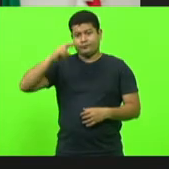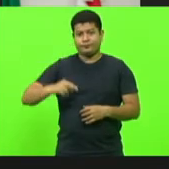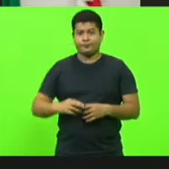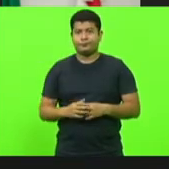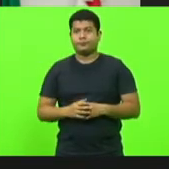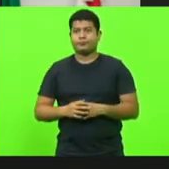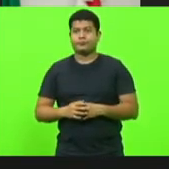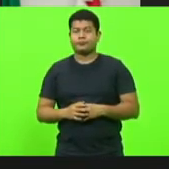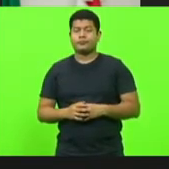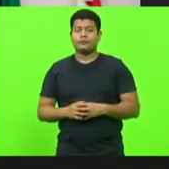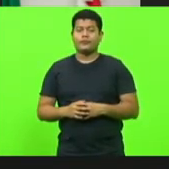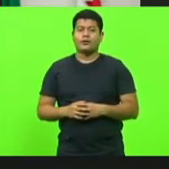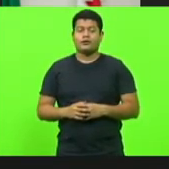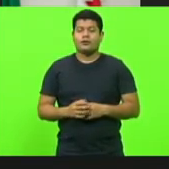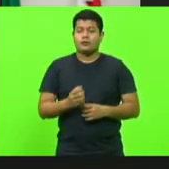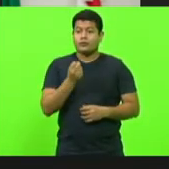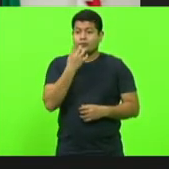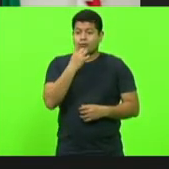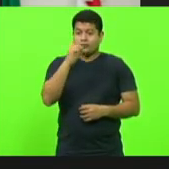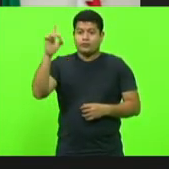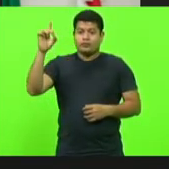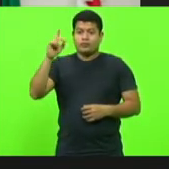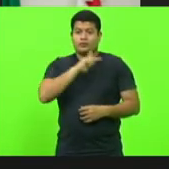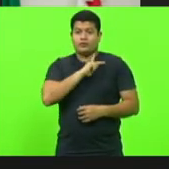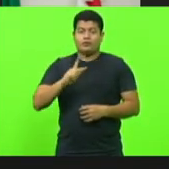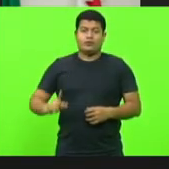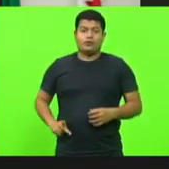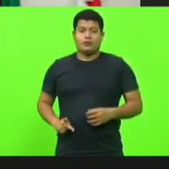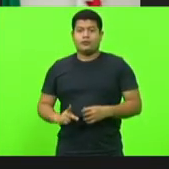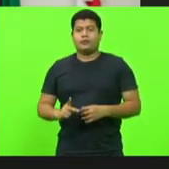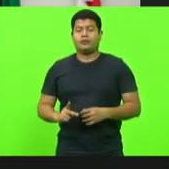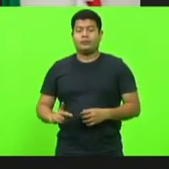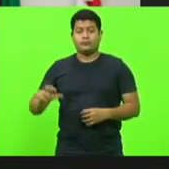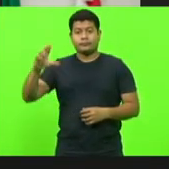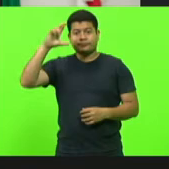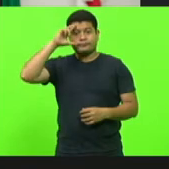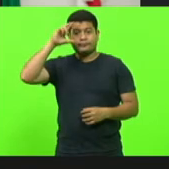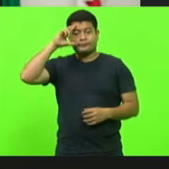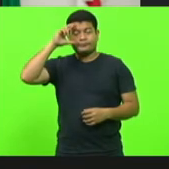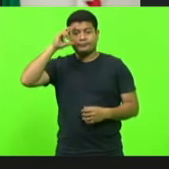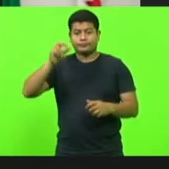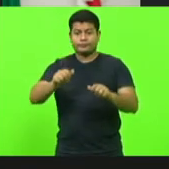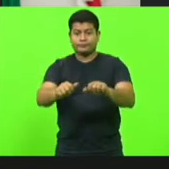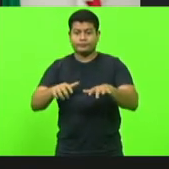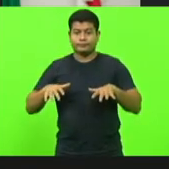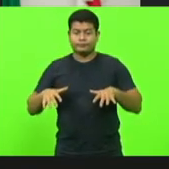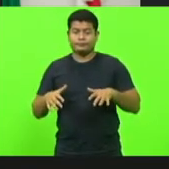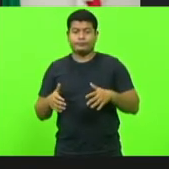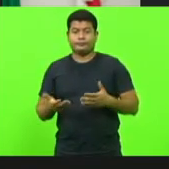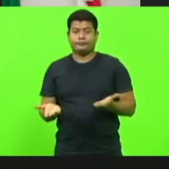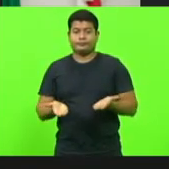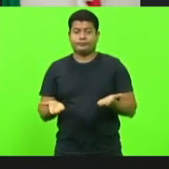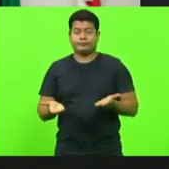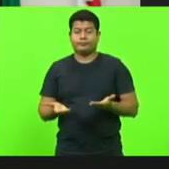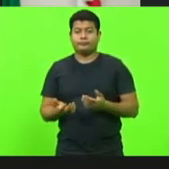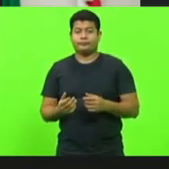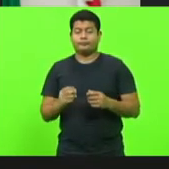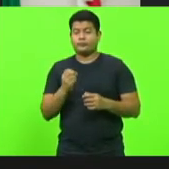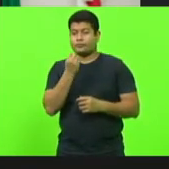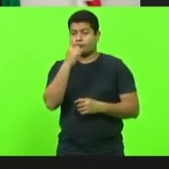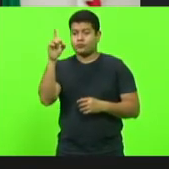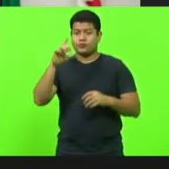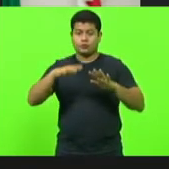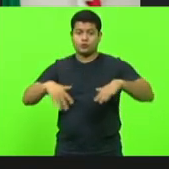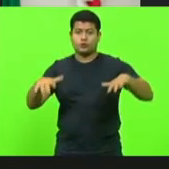Bom dia presidente dessa sessão Ricardo Alba bom dia a todos os parlamentares